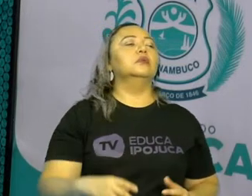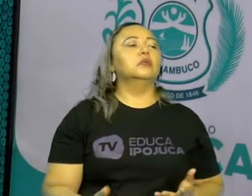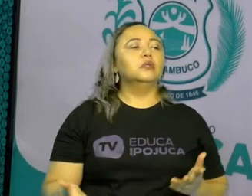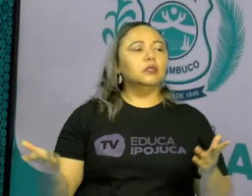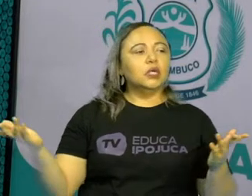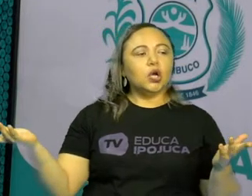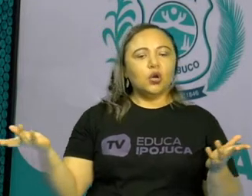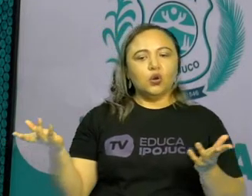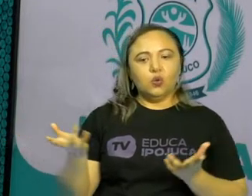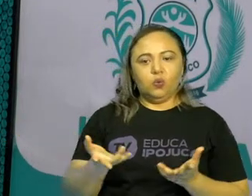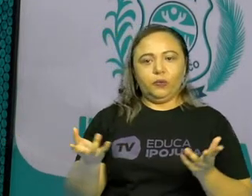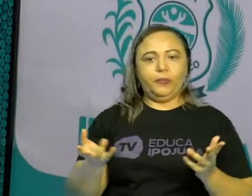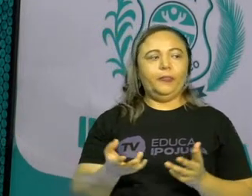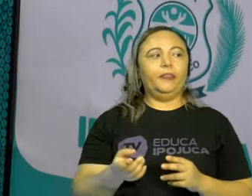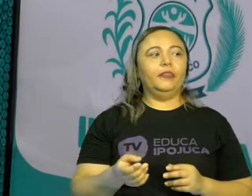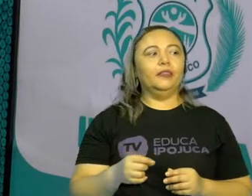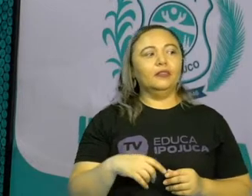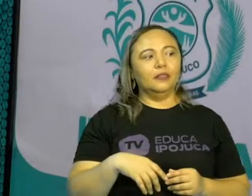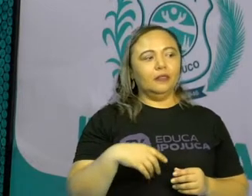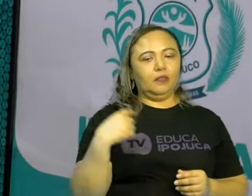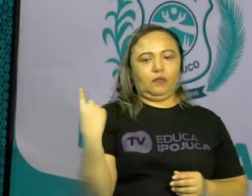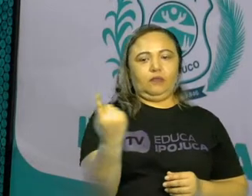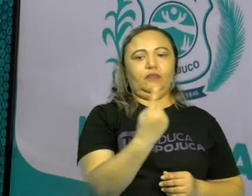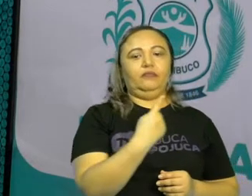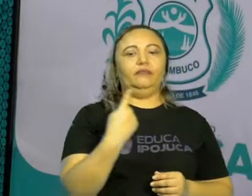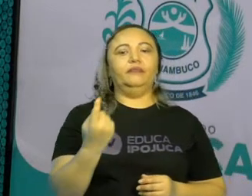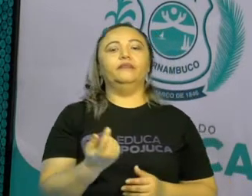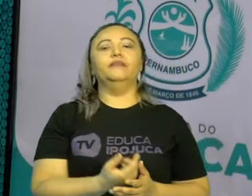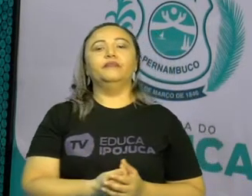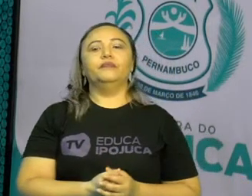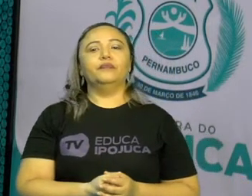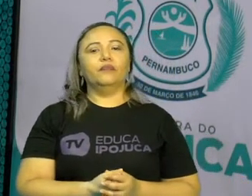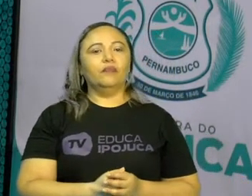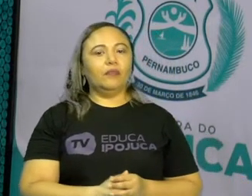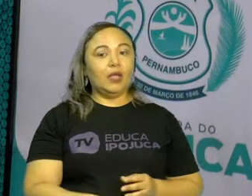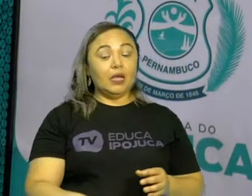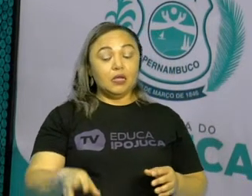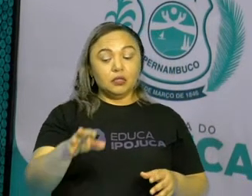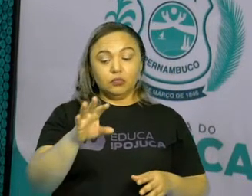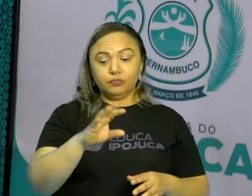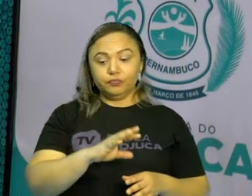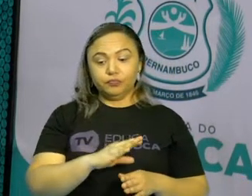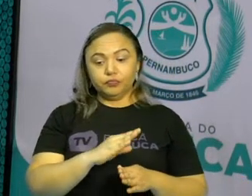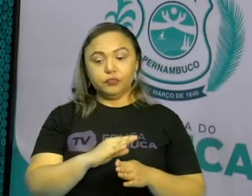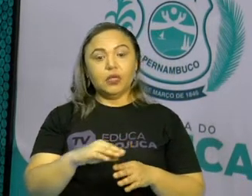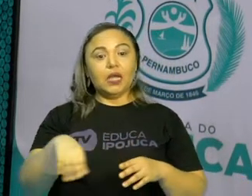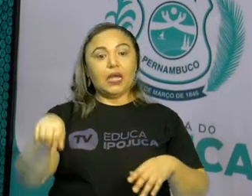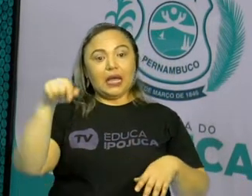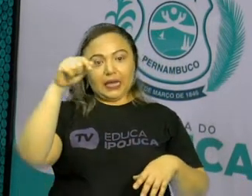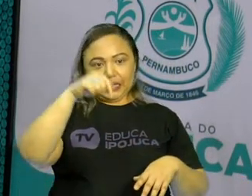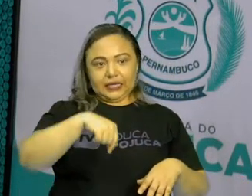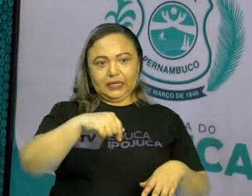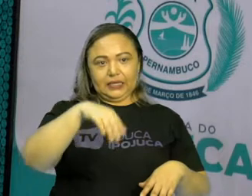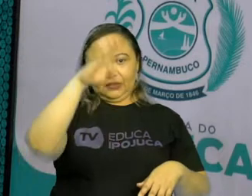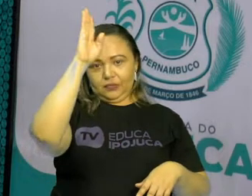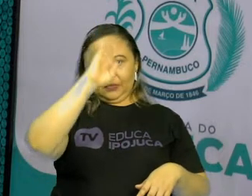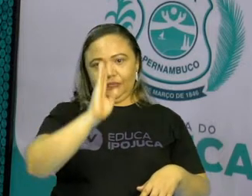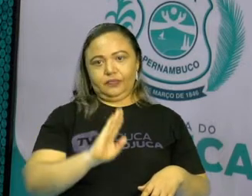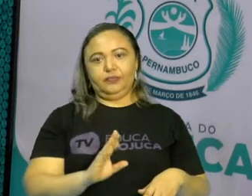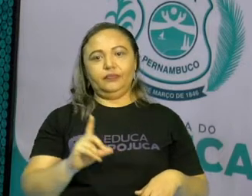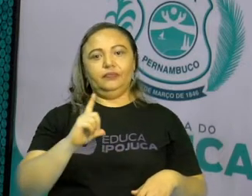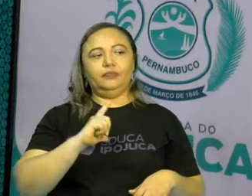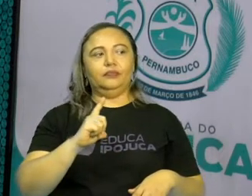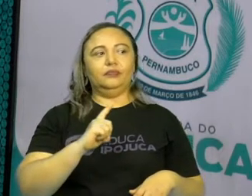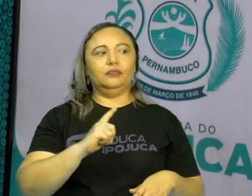esta formação cultural e toda a riqueza que há nela. Então,